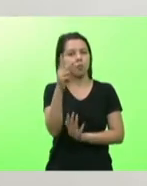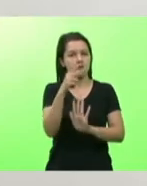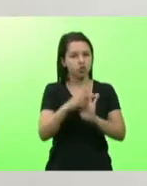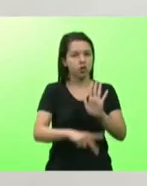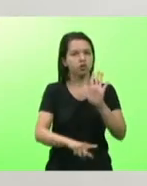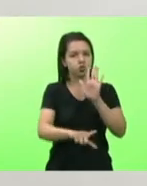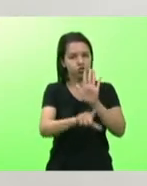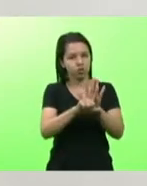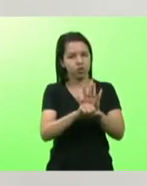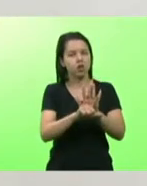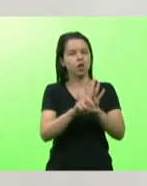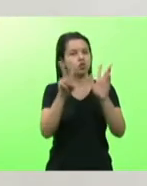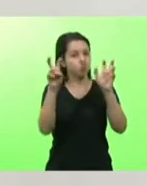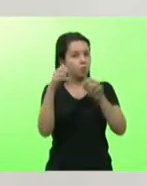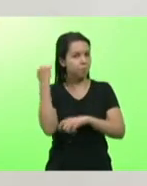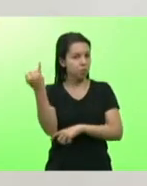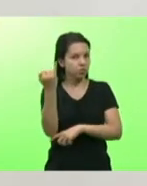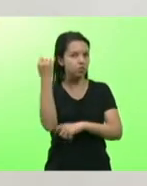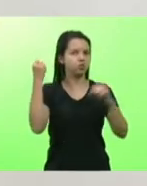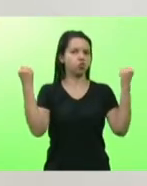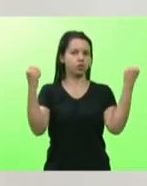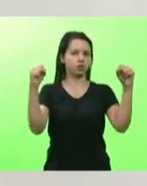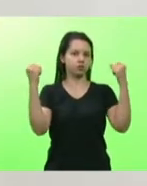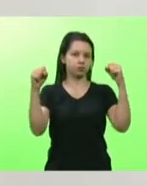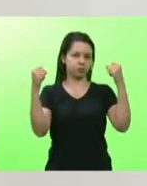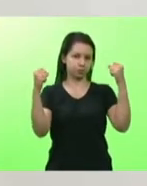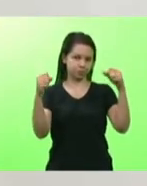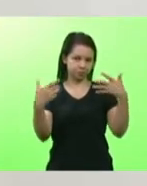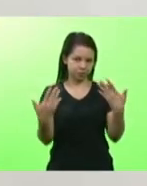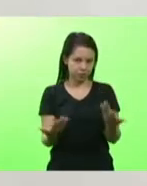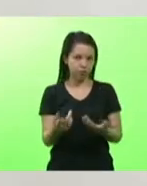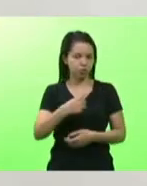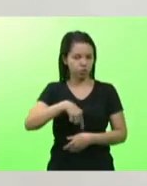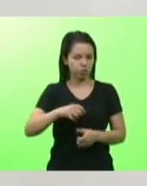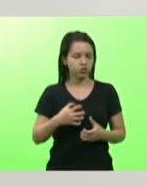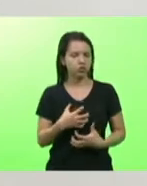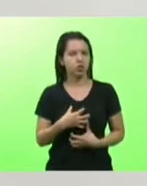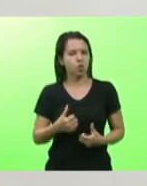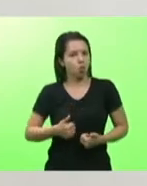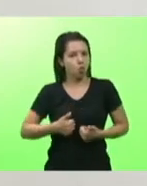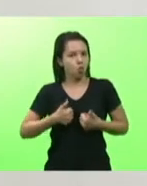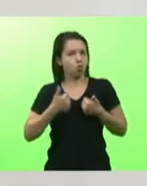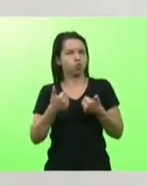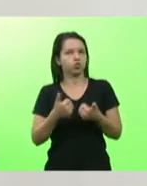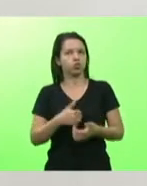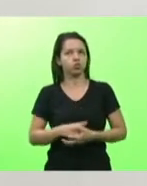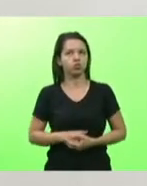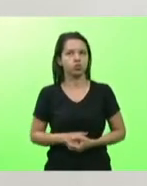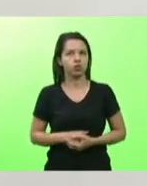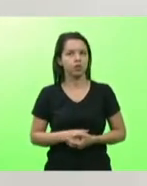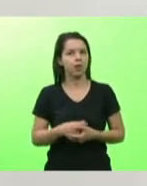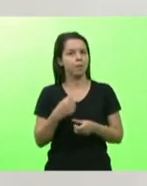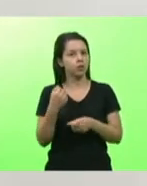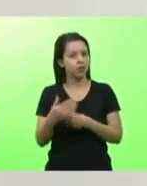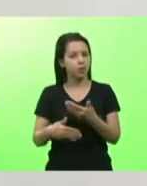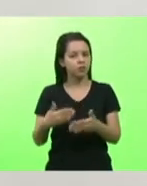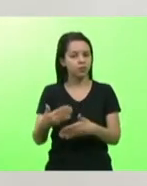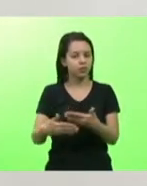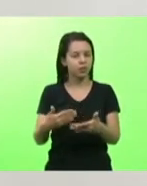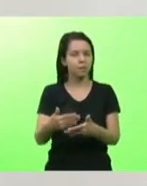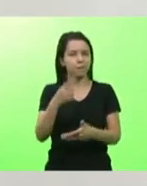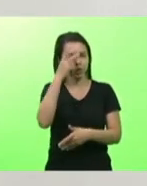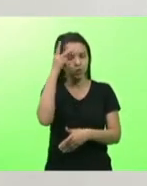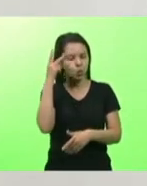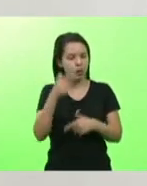lei sobre a essencialidade do exercício físico então realmente isso muito nos orgulha só que passou tanto tempo as pessoas não podendo trabalhar